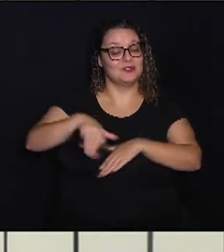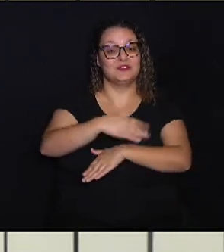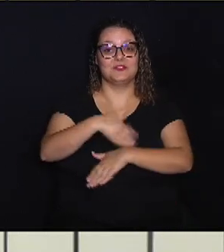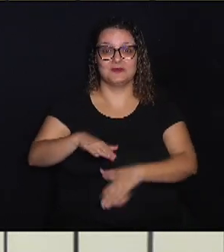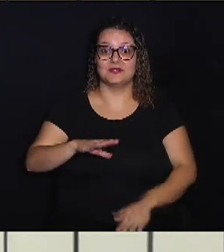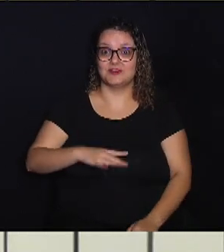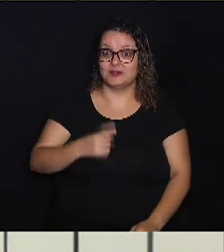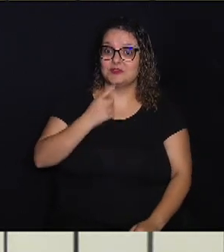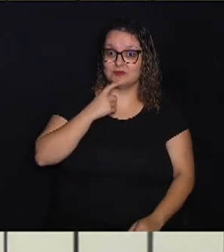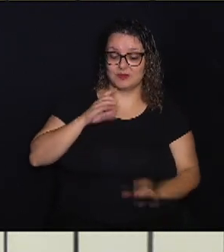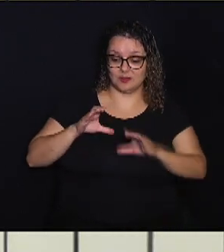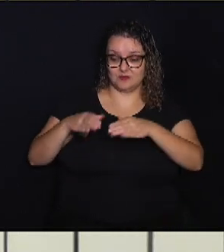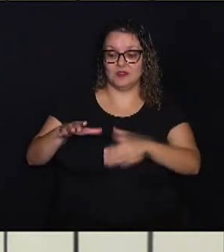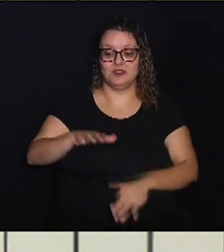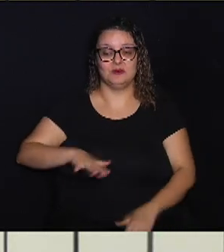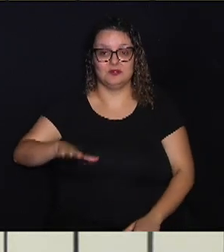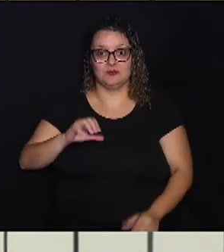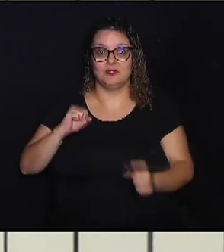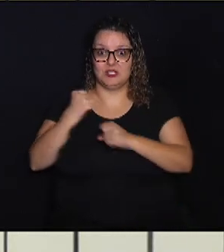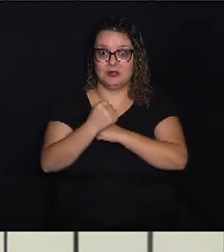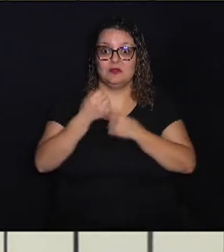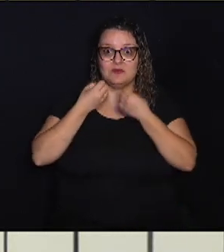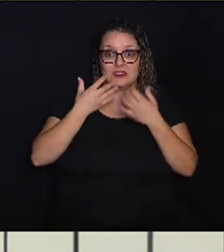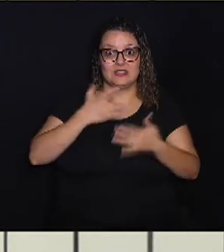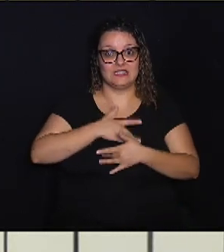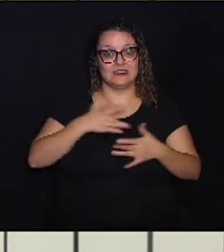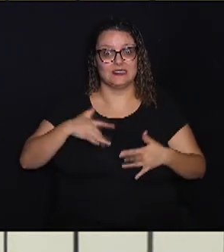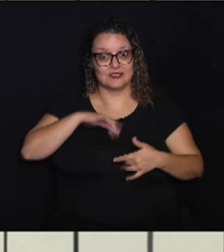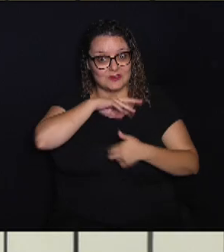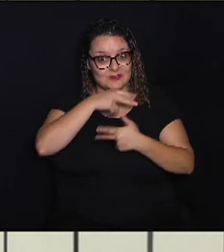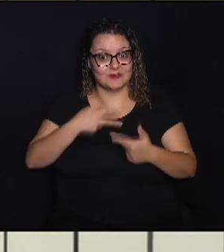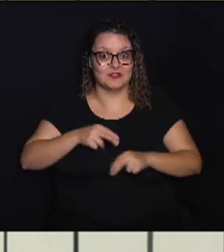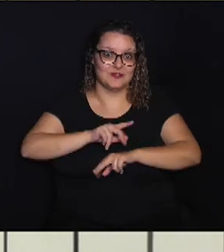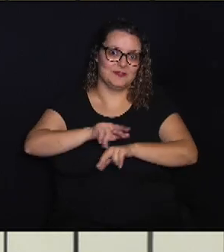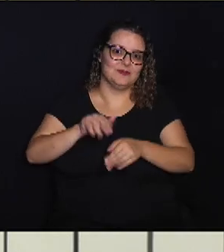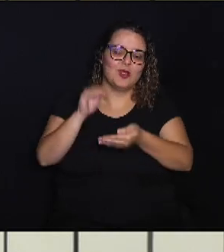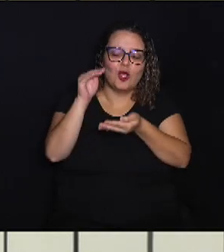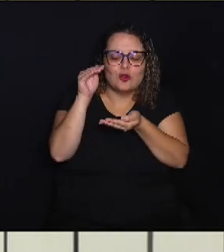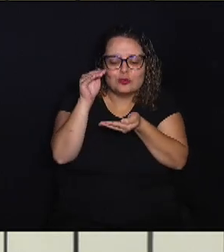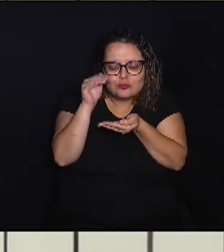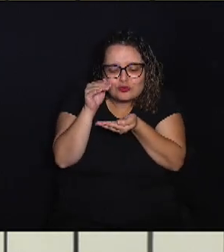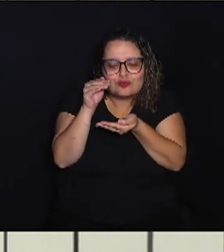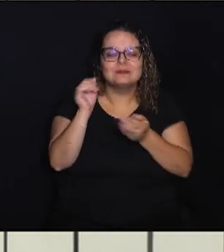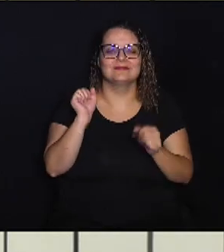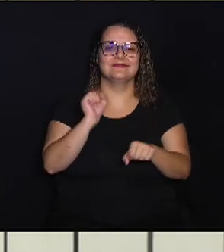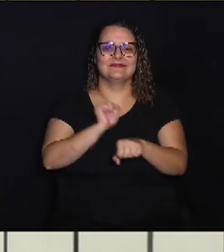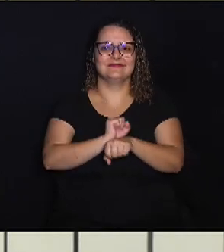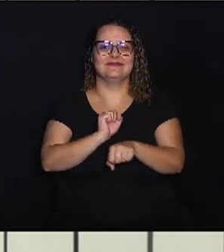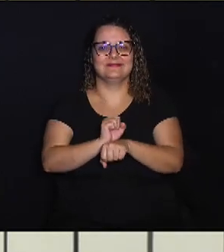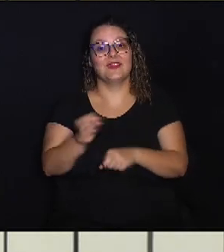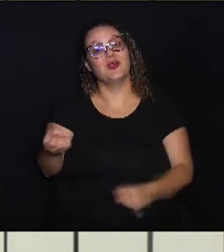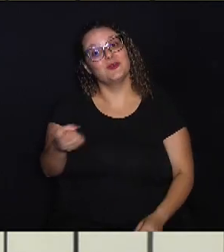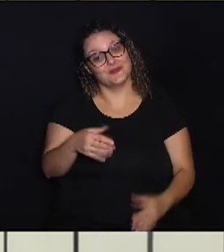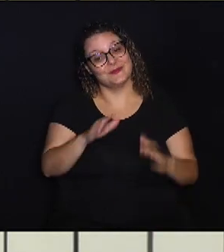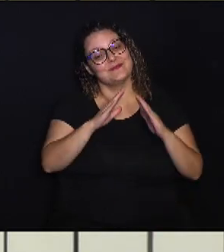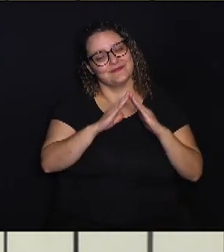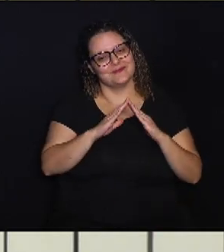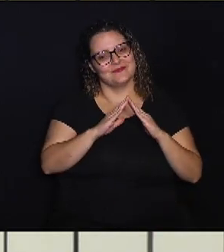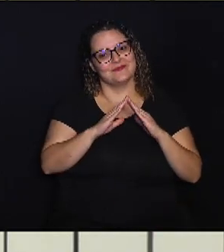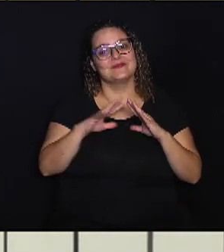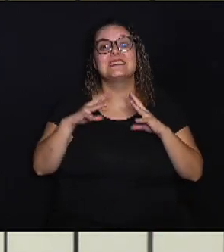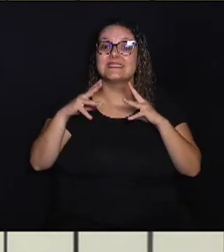e o Departamento de Proteção e Bem-Estar Animal estão com vários filhotes aguardando um novo lar. E